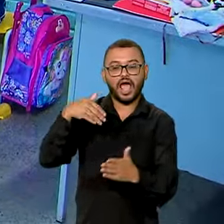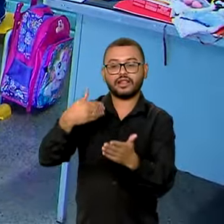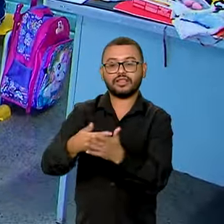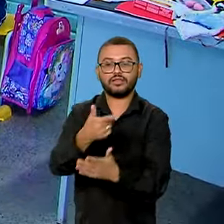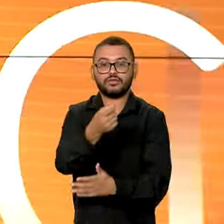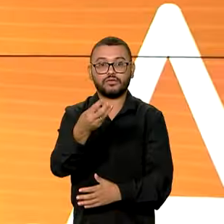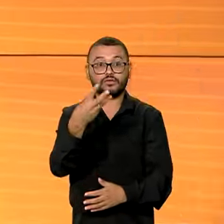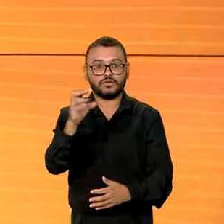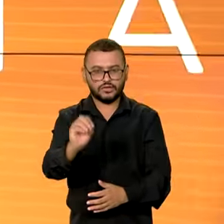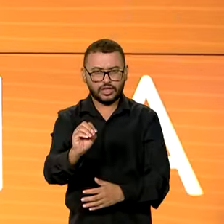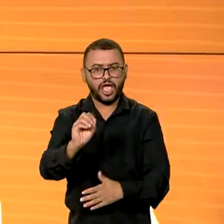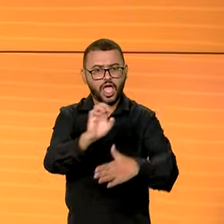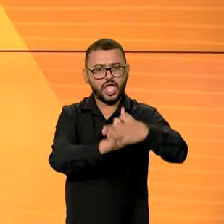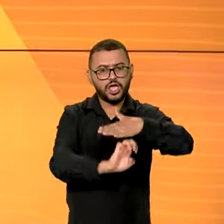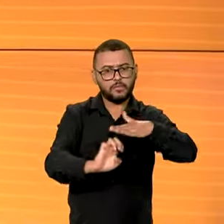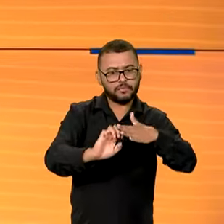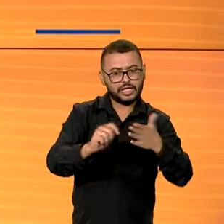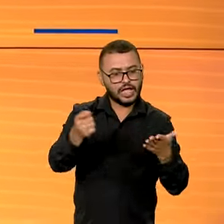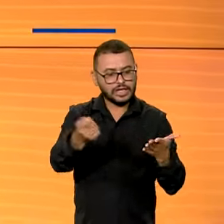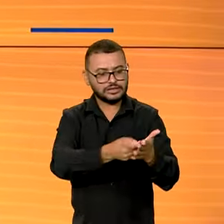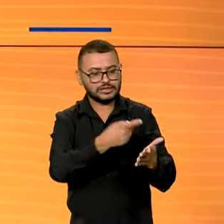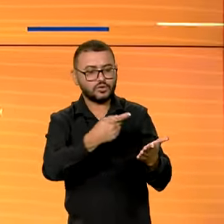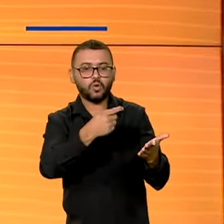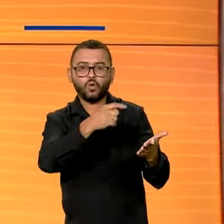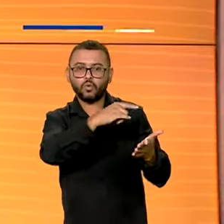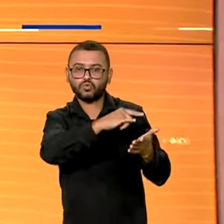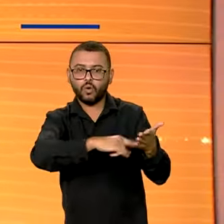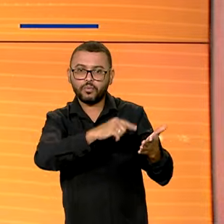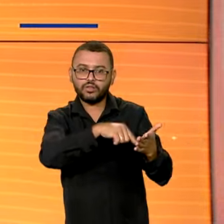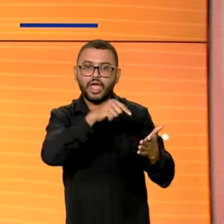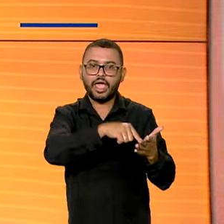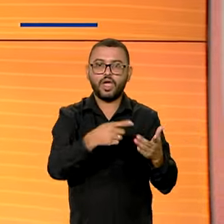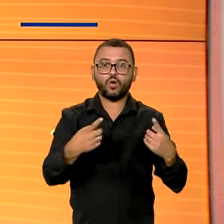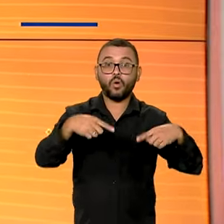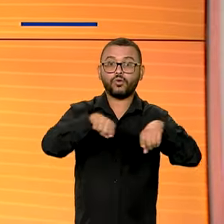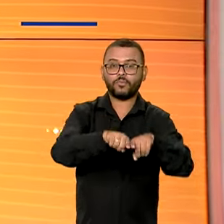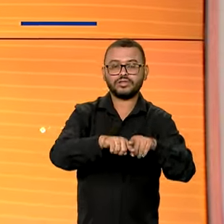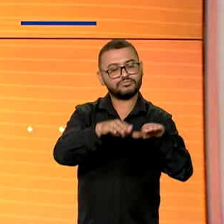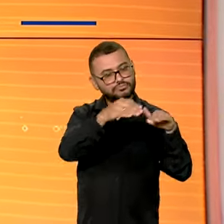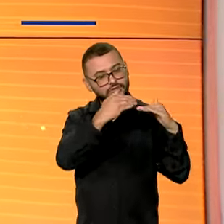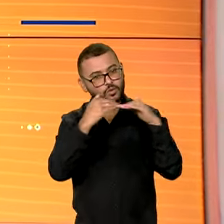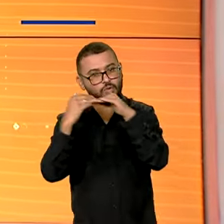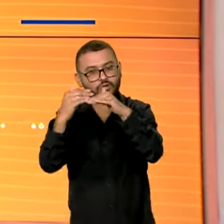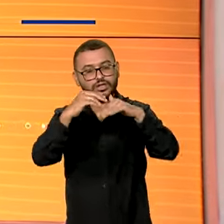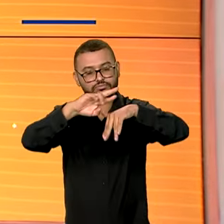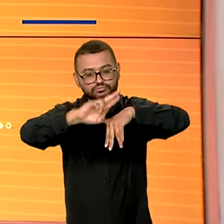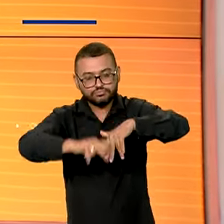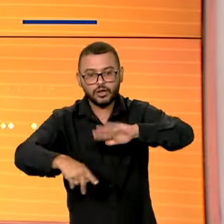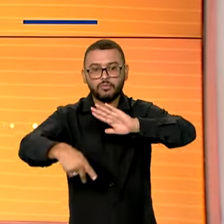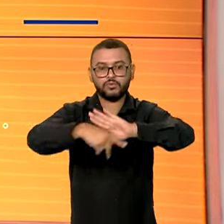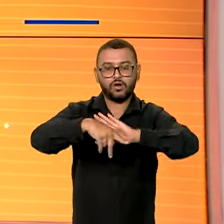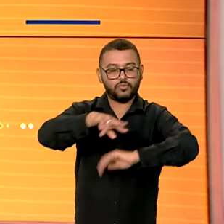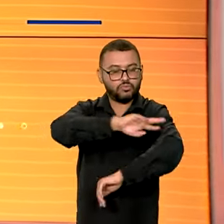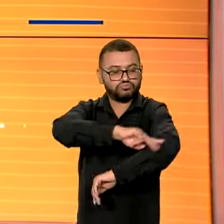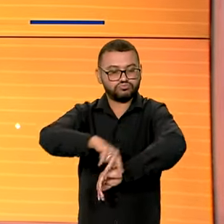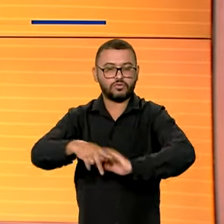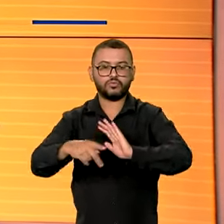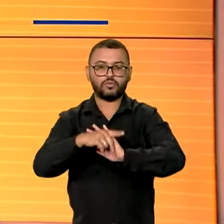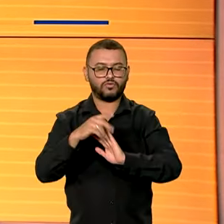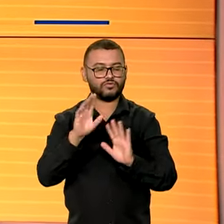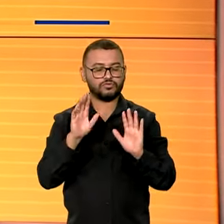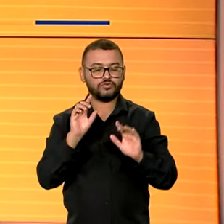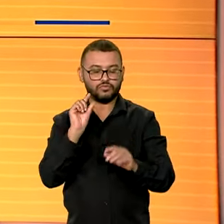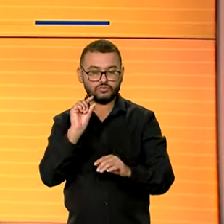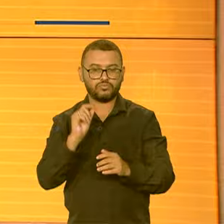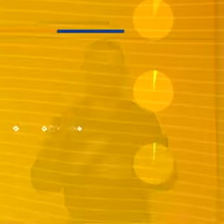2030. E empresas assinam termo de compromisso para a promoção da equidade de gênero e raça. A gente volta em